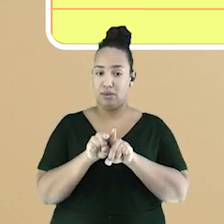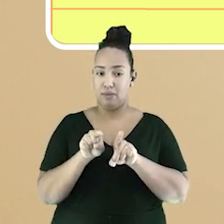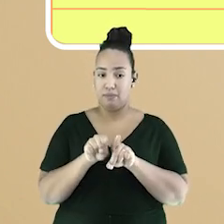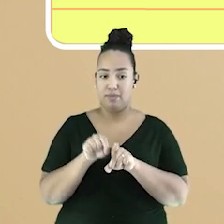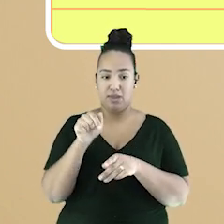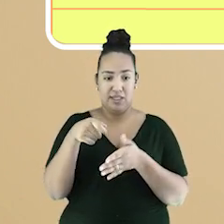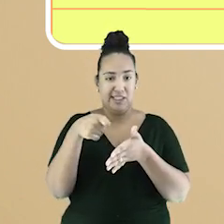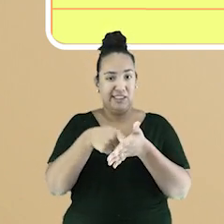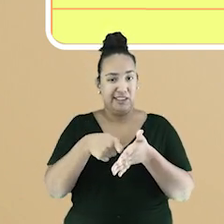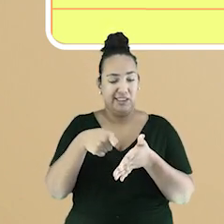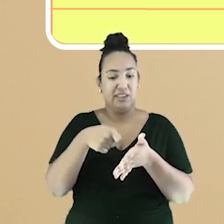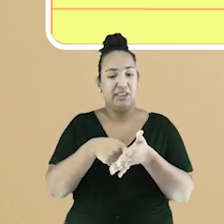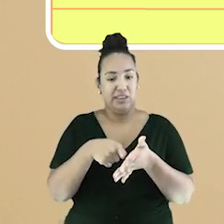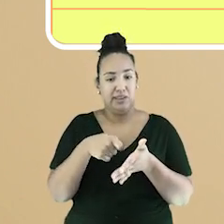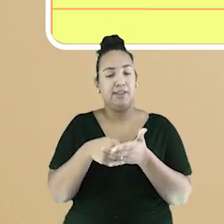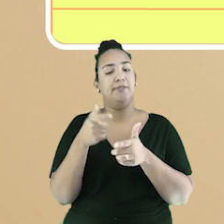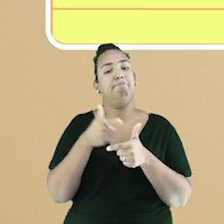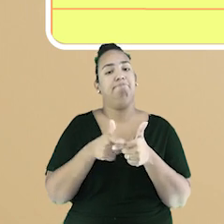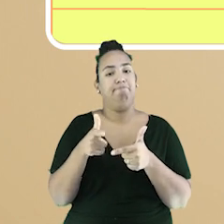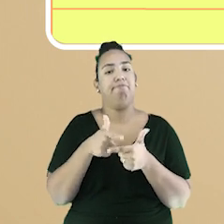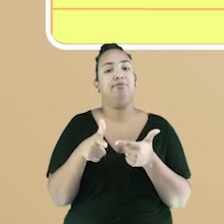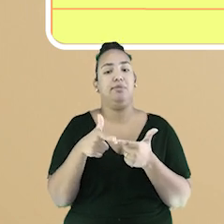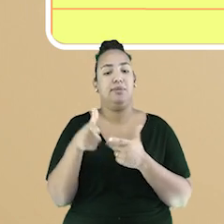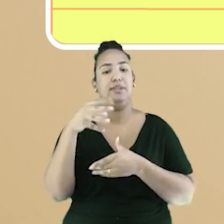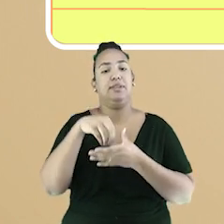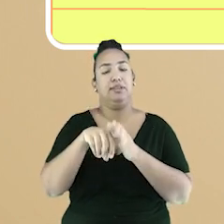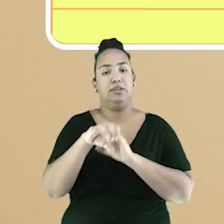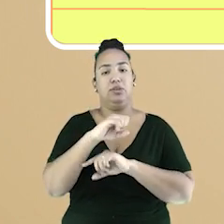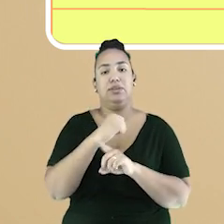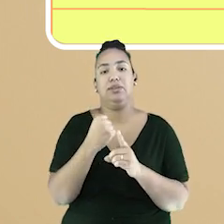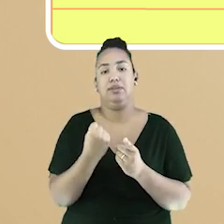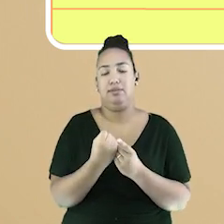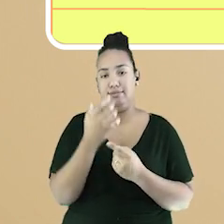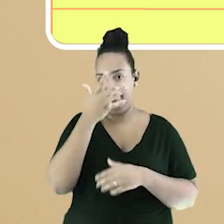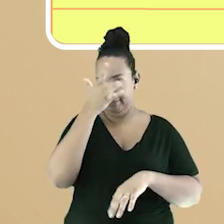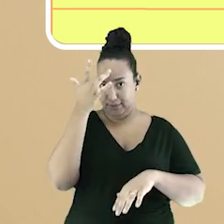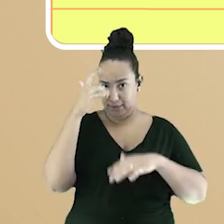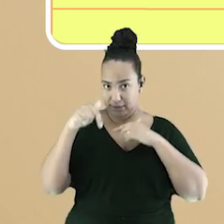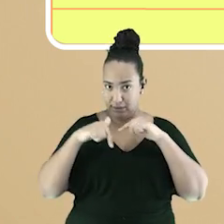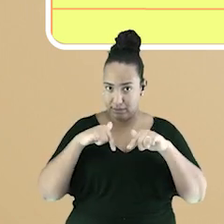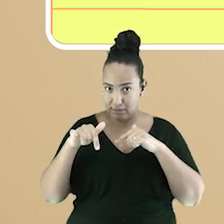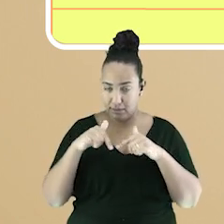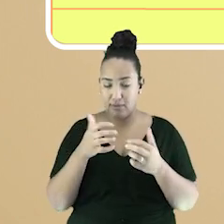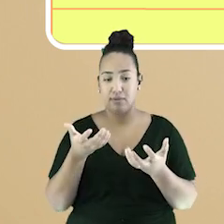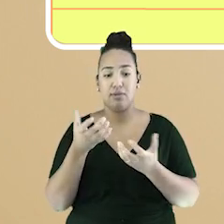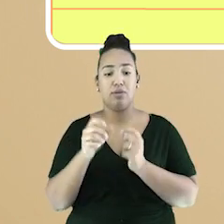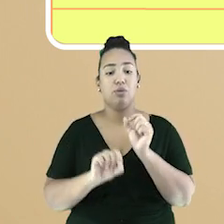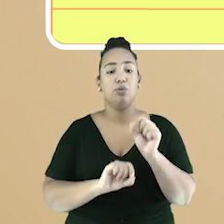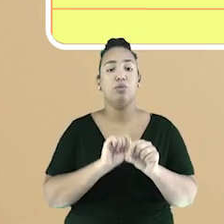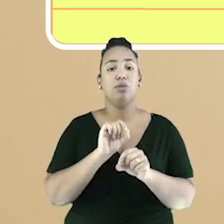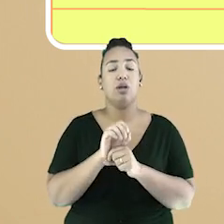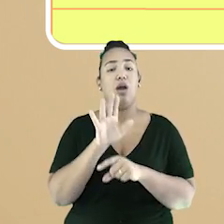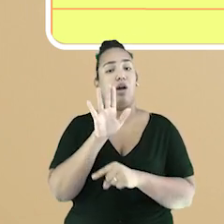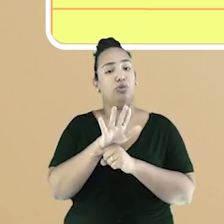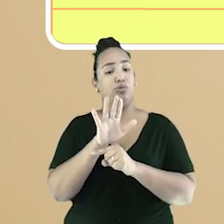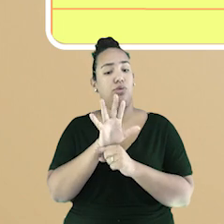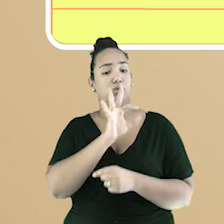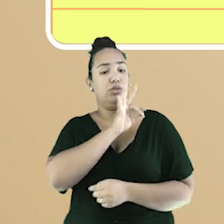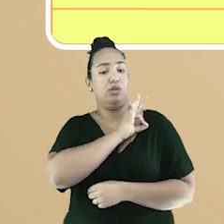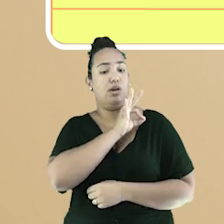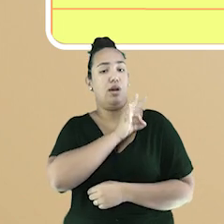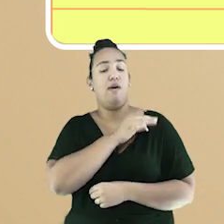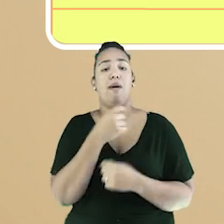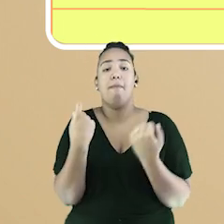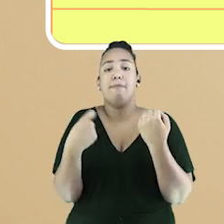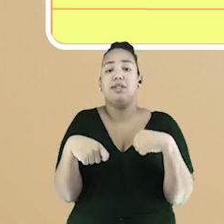Os operários, visando atender a demanda de seus patrões, eram obrigados a trabalhar durante